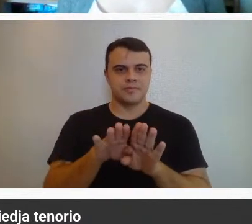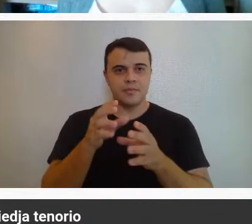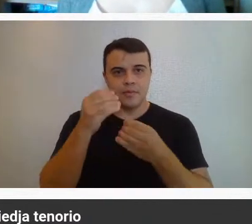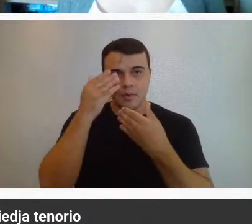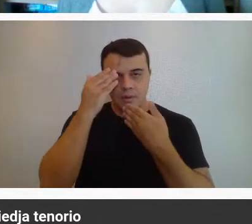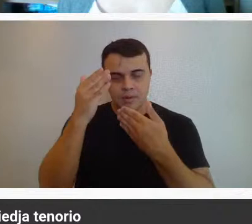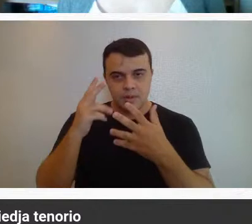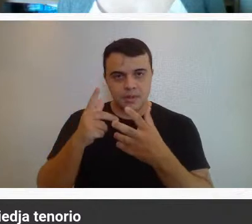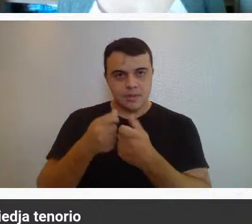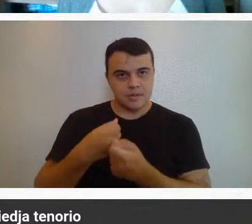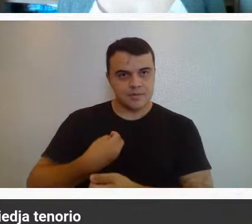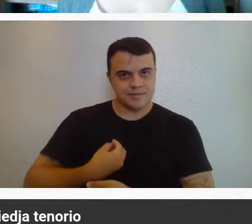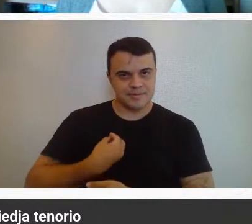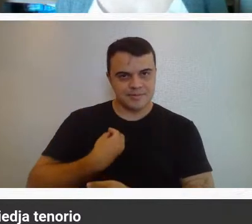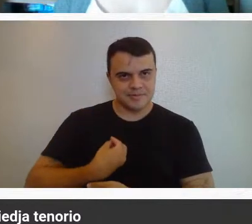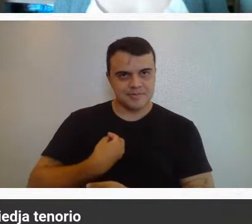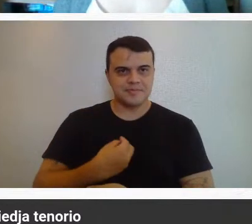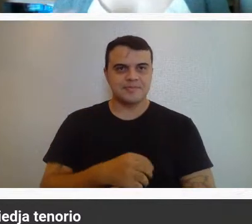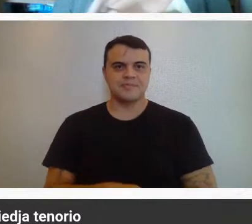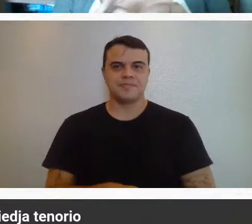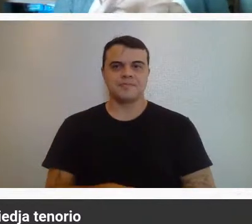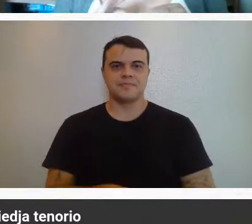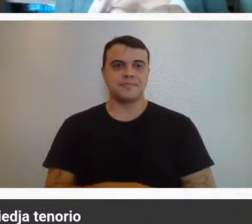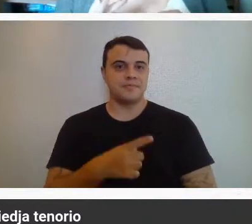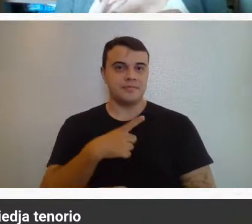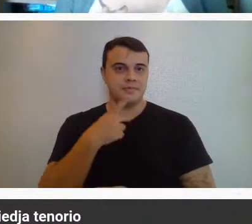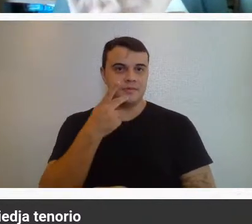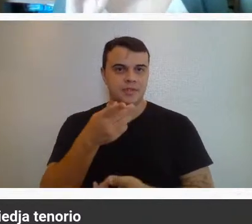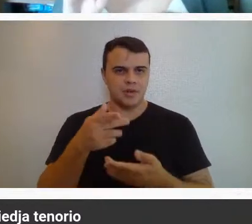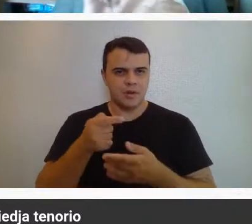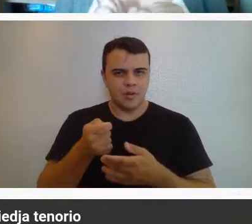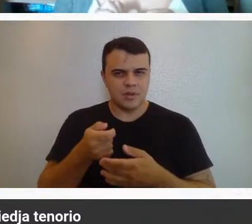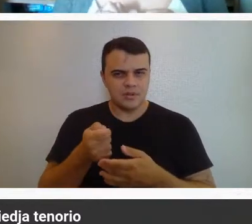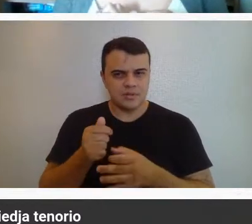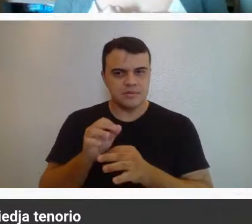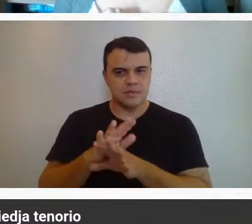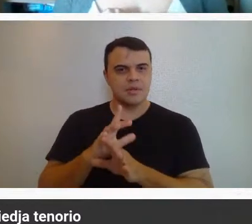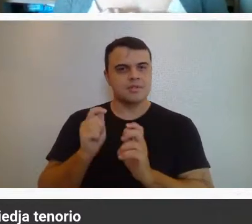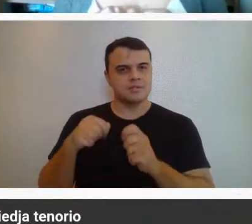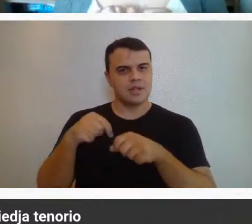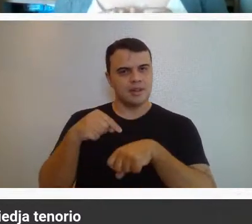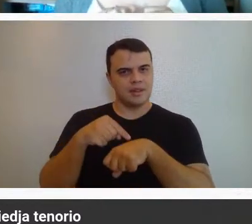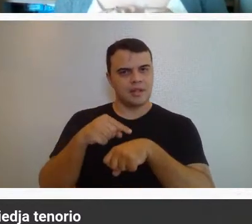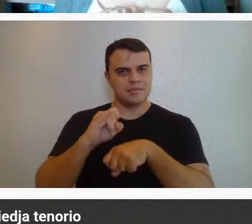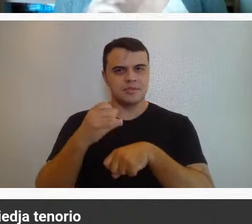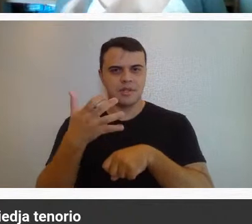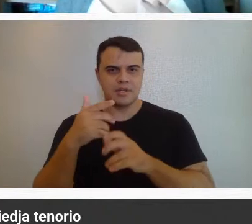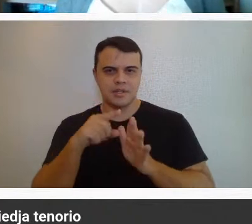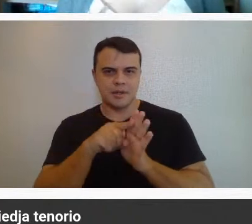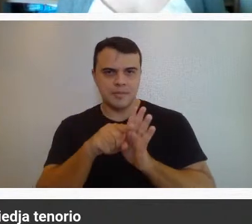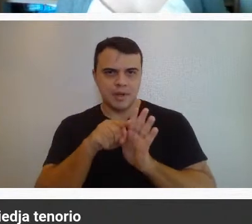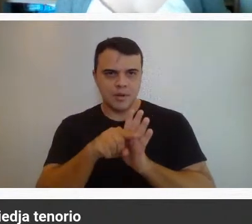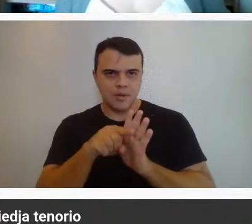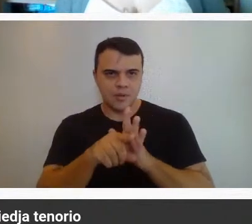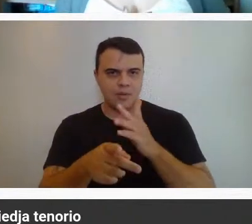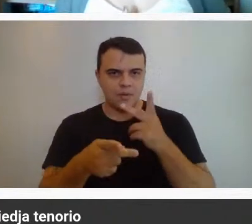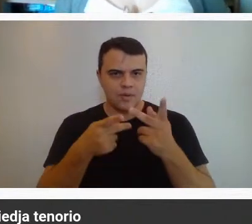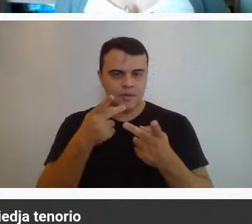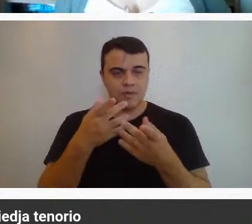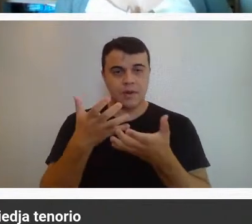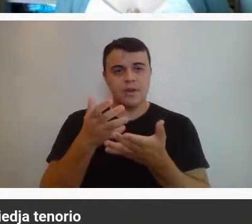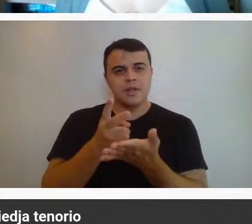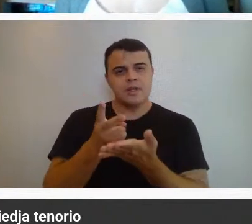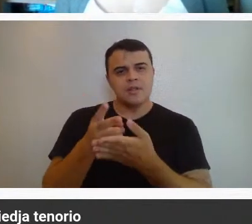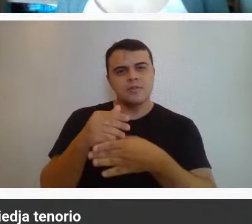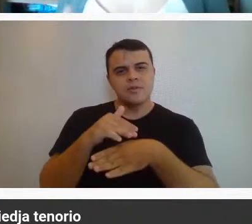obrigada a todo mundo que está aí participando. A gente vai acabar daqui a pouquinho, mas ainda dá tempo de deixar uma pergunta aí nos comentários, enquanto a gente está